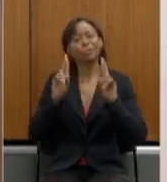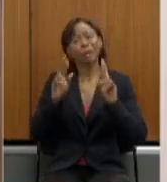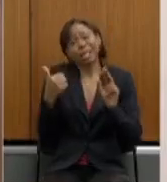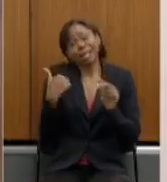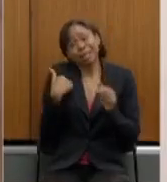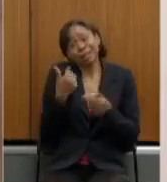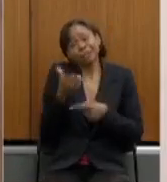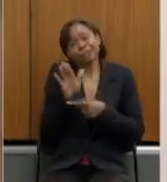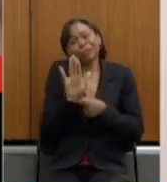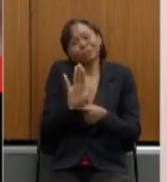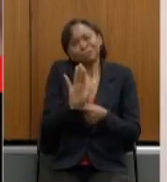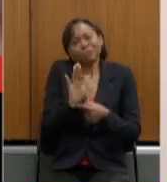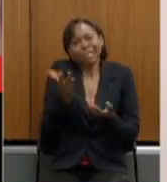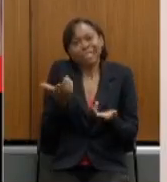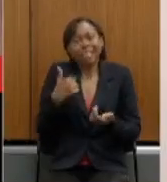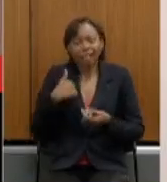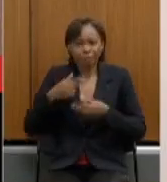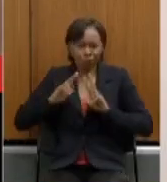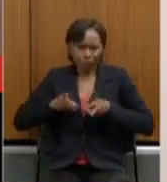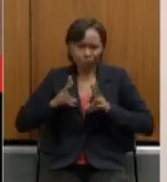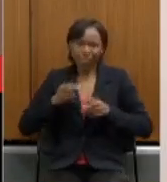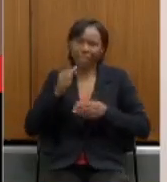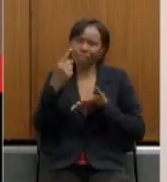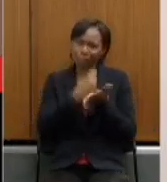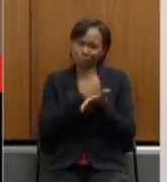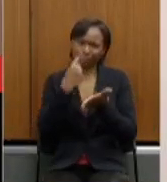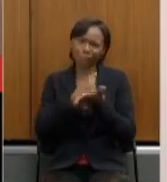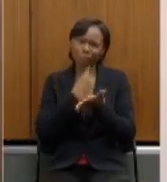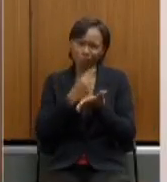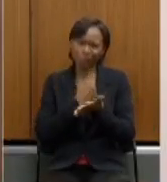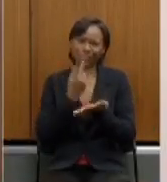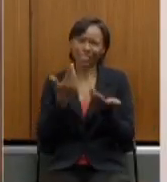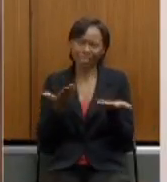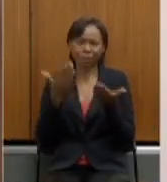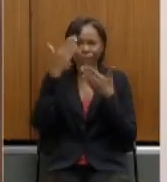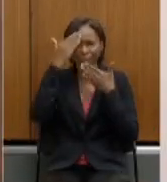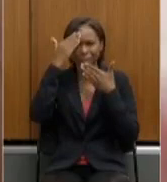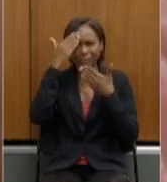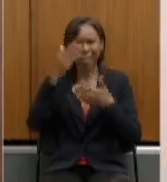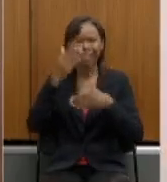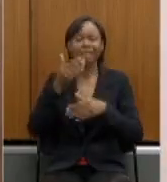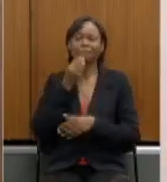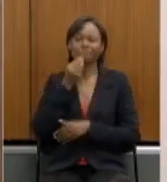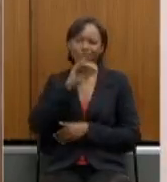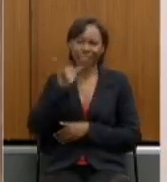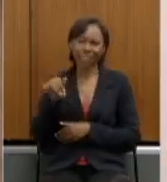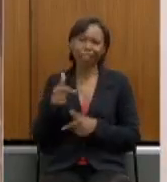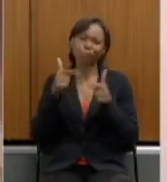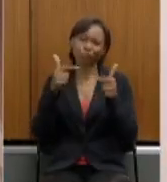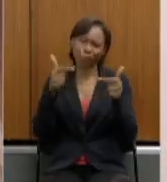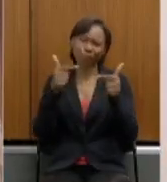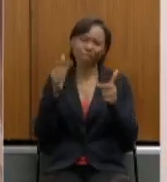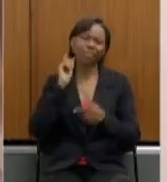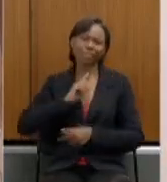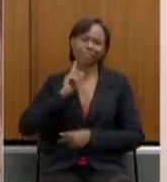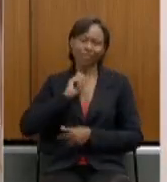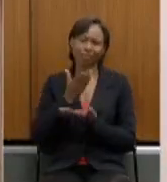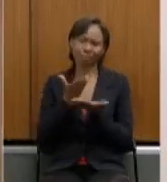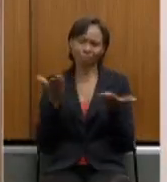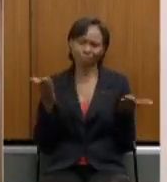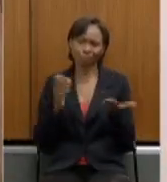aqui se a gente tiver alguma pergunta posterior obrigada pela oportunidade e sucesso aí em Minas Gerais